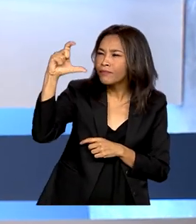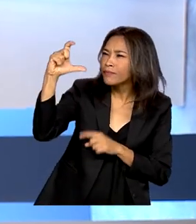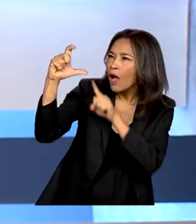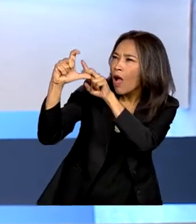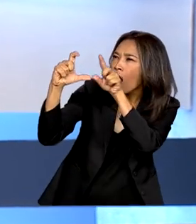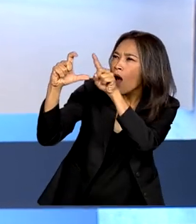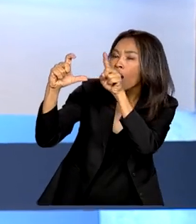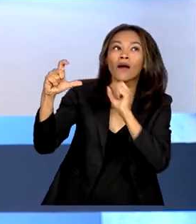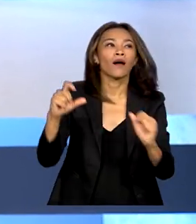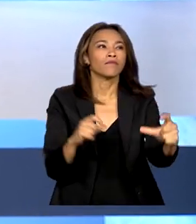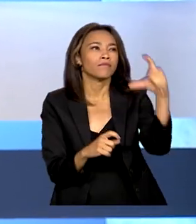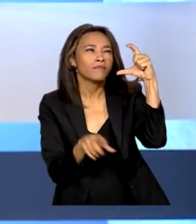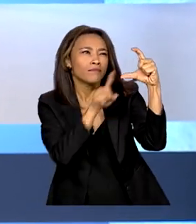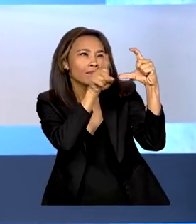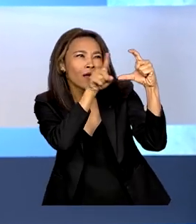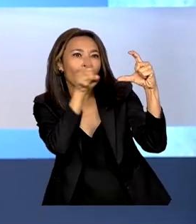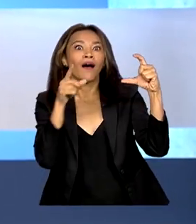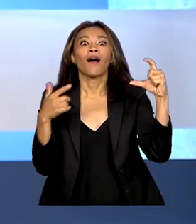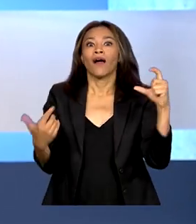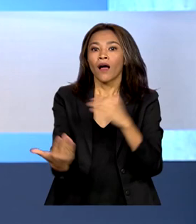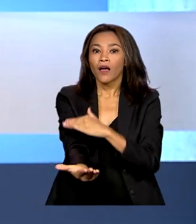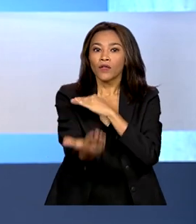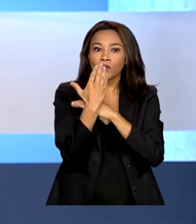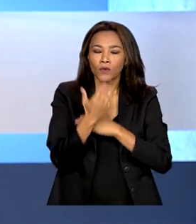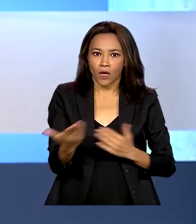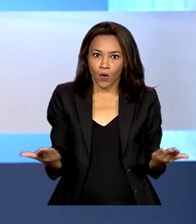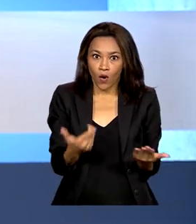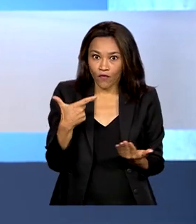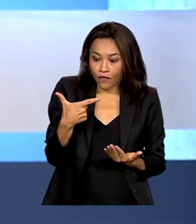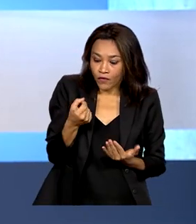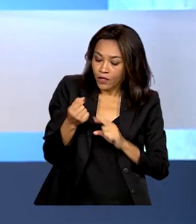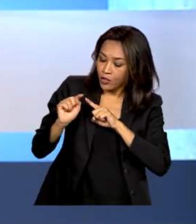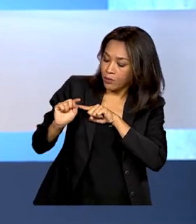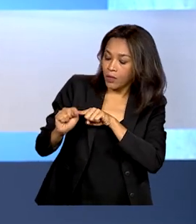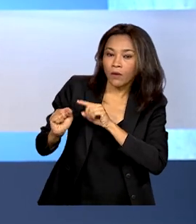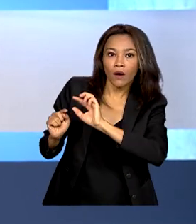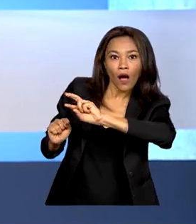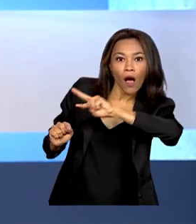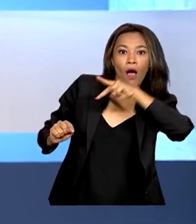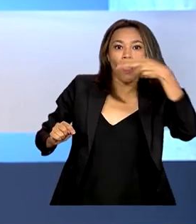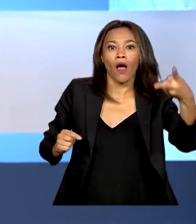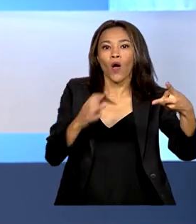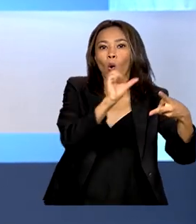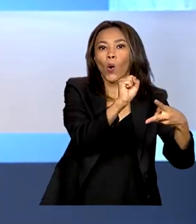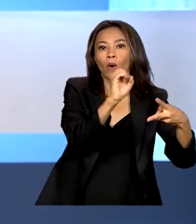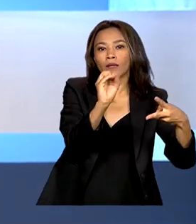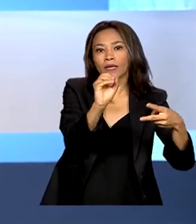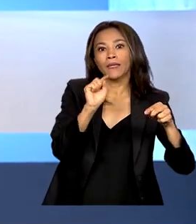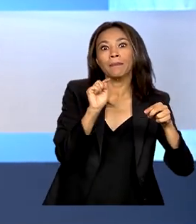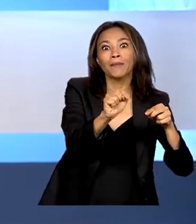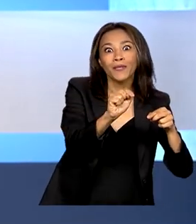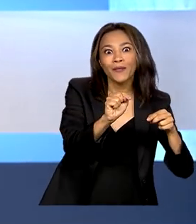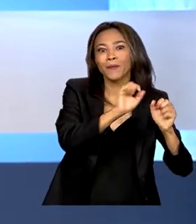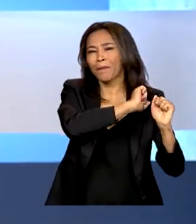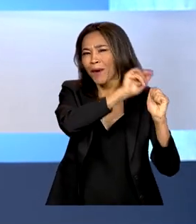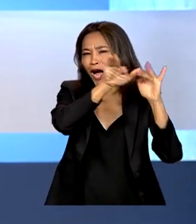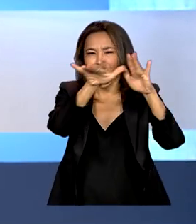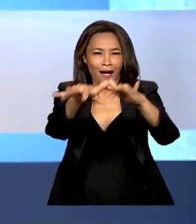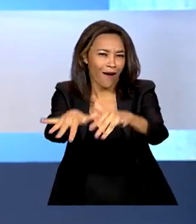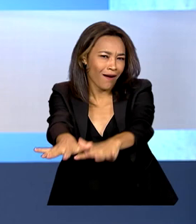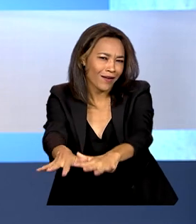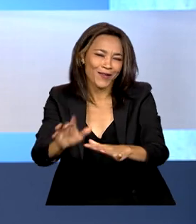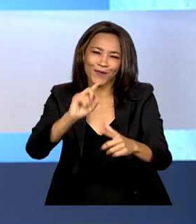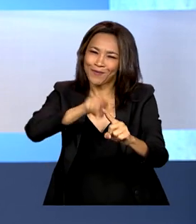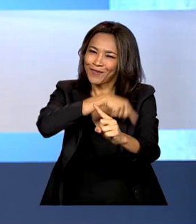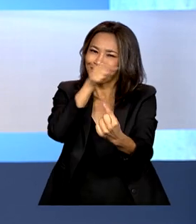biomas brasileiros já ampliou de 20 mil para 80 mil a soma anual de usuários. E a meta é